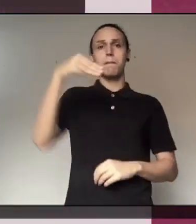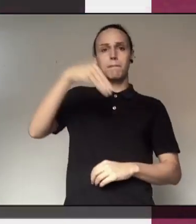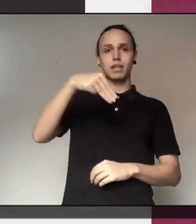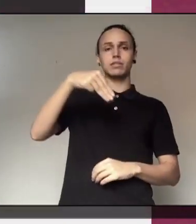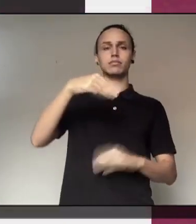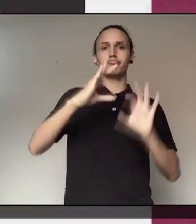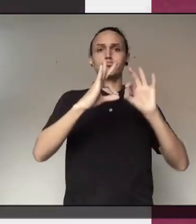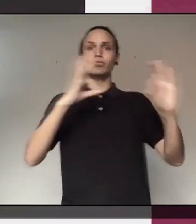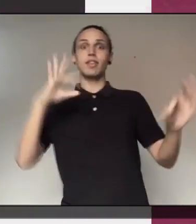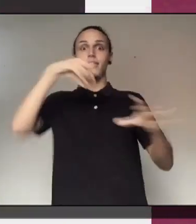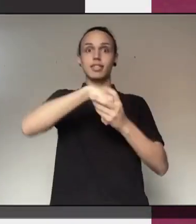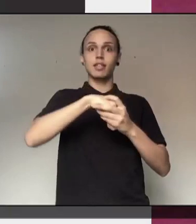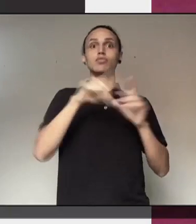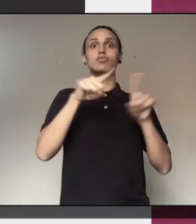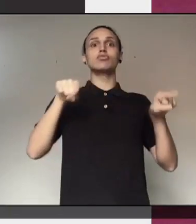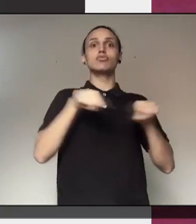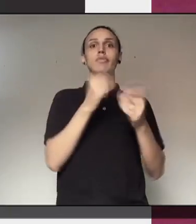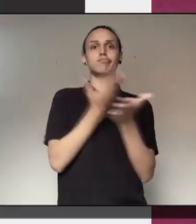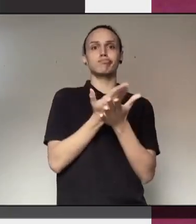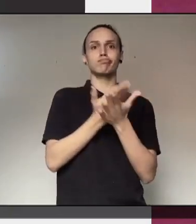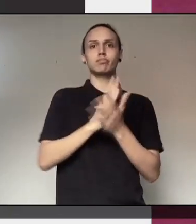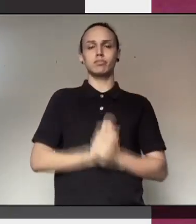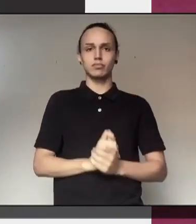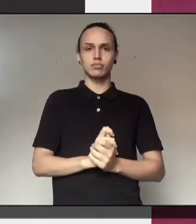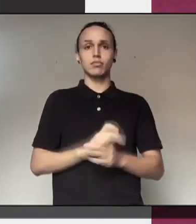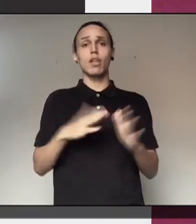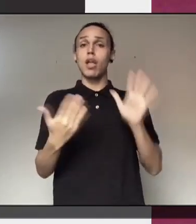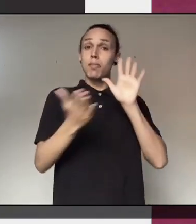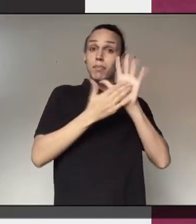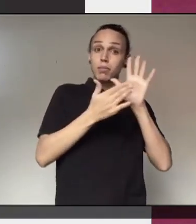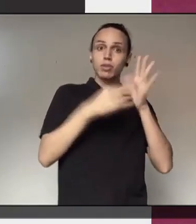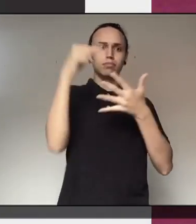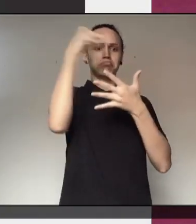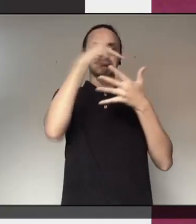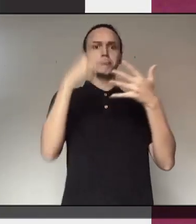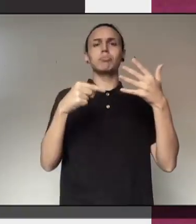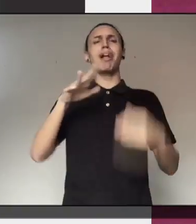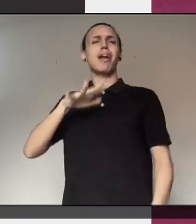garantir o distanciamento físico de um a dois metros entre estudantes nas salas de aula.